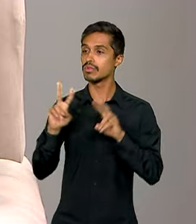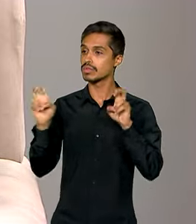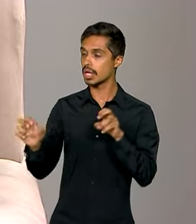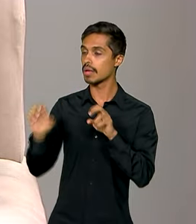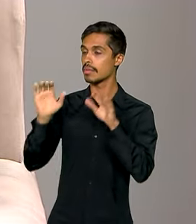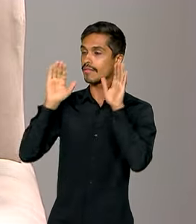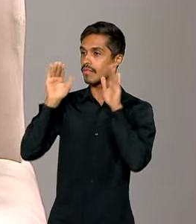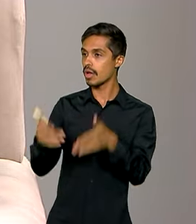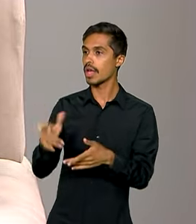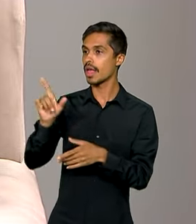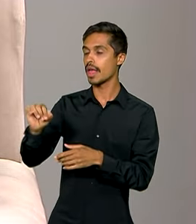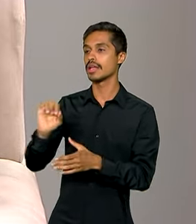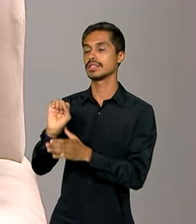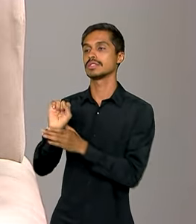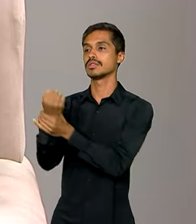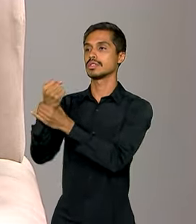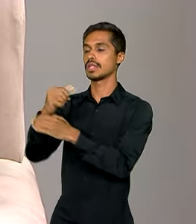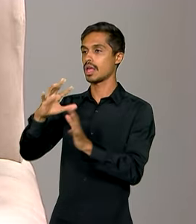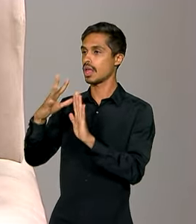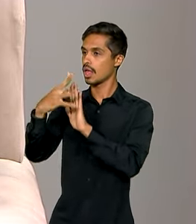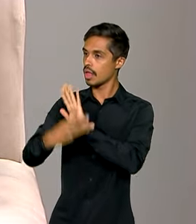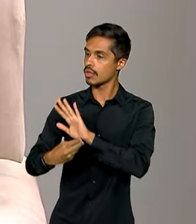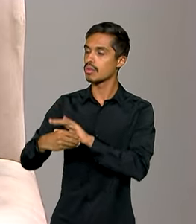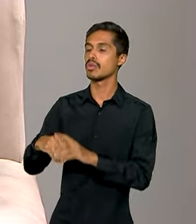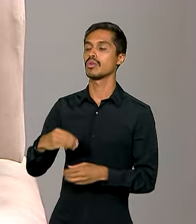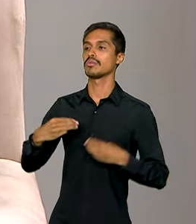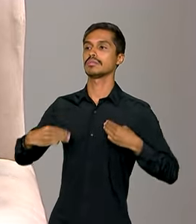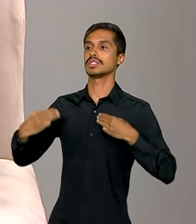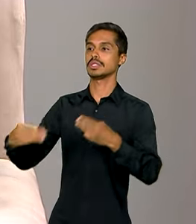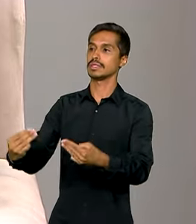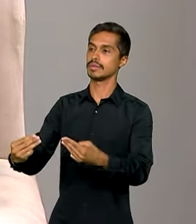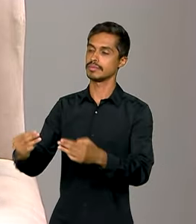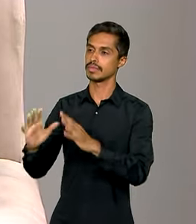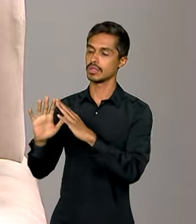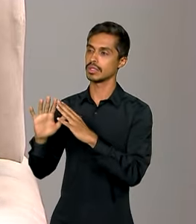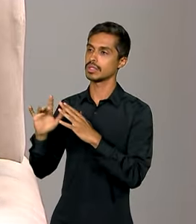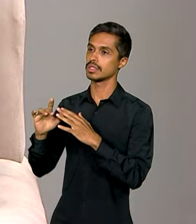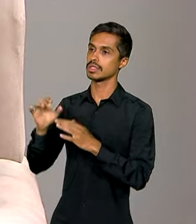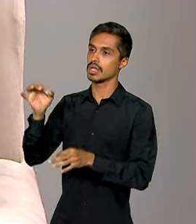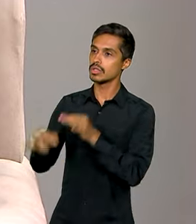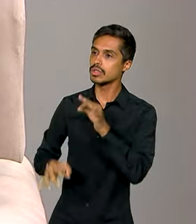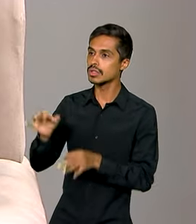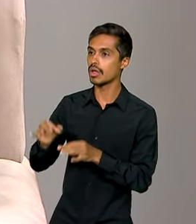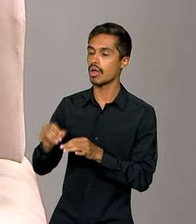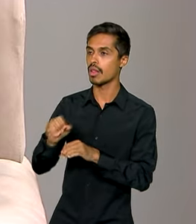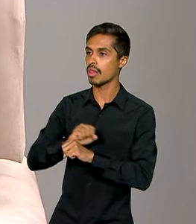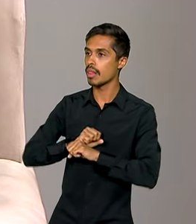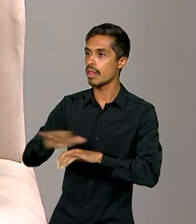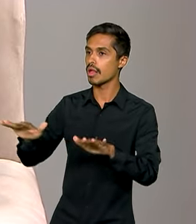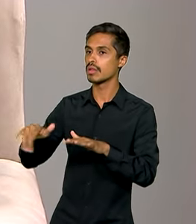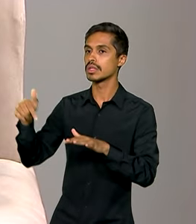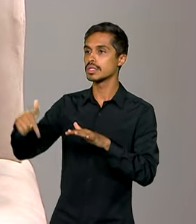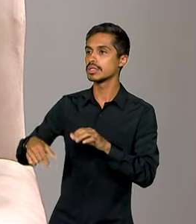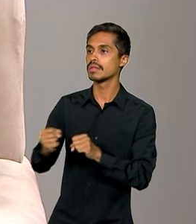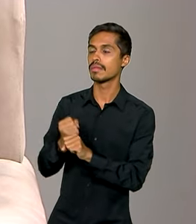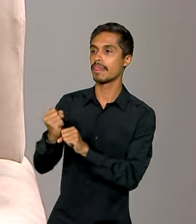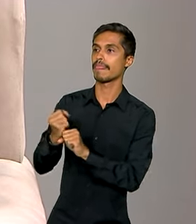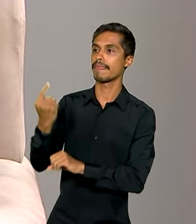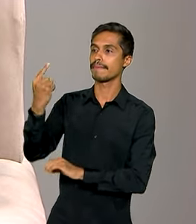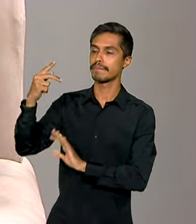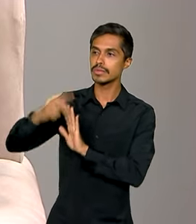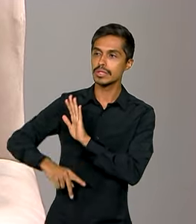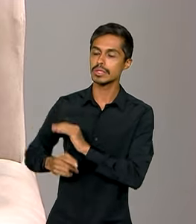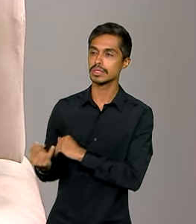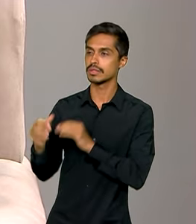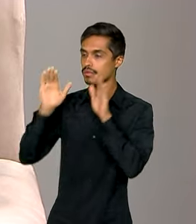que é a segurança na Amazônia. O Ministério da Justiça lançou este ano um programa